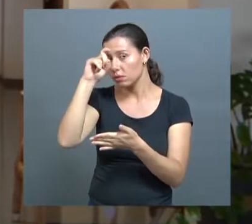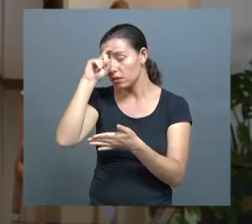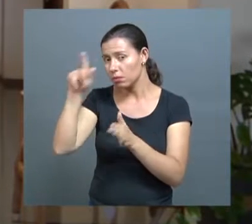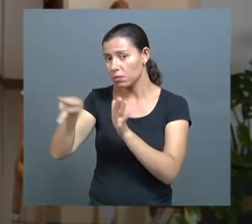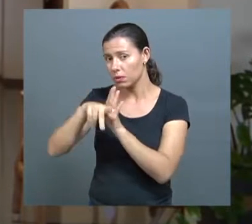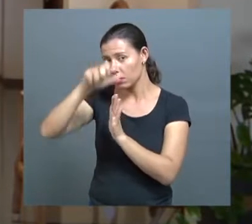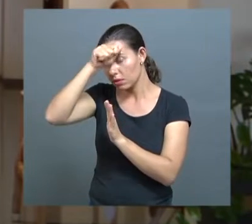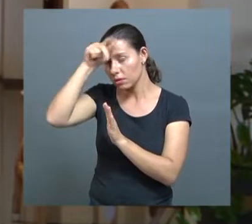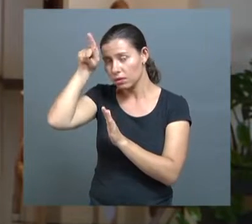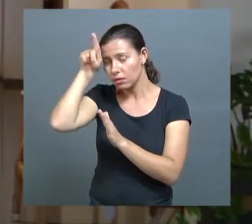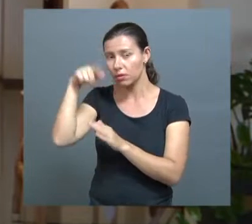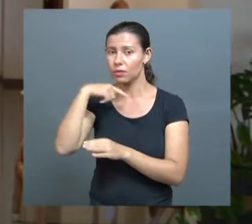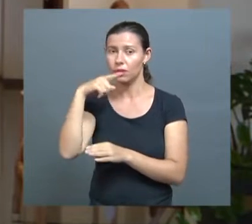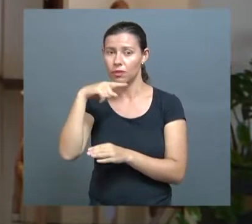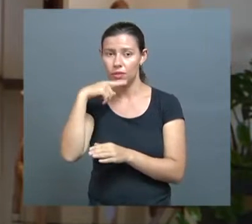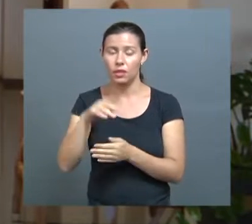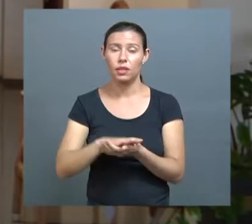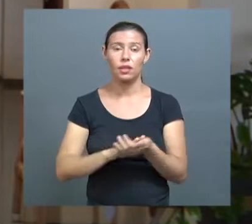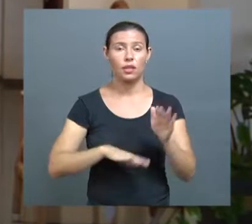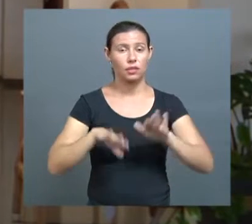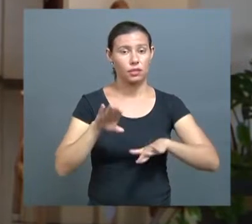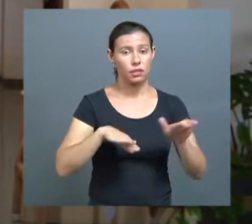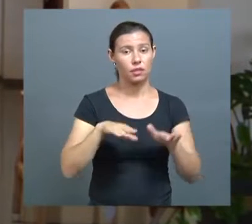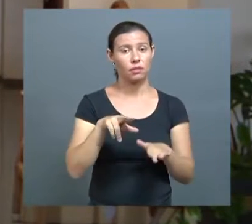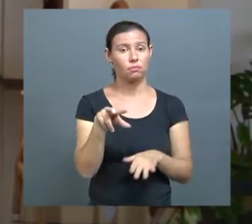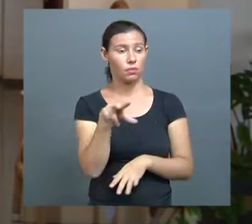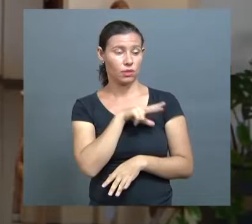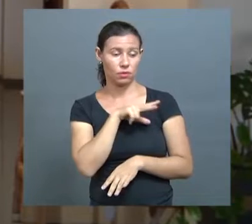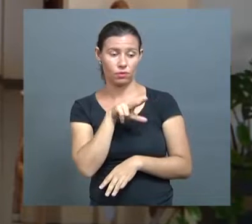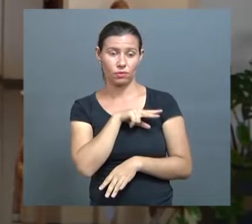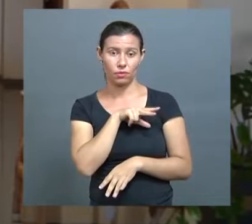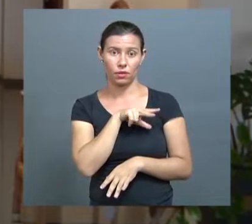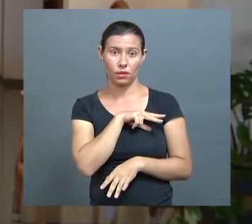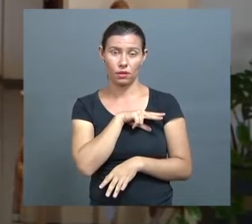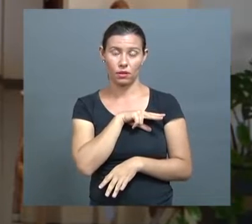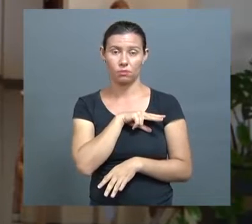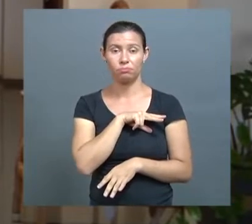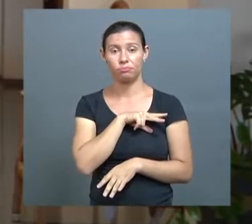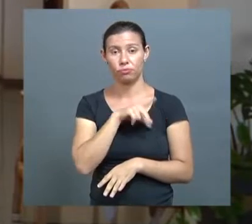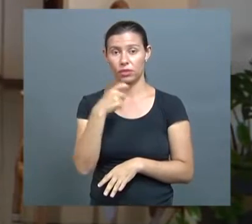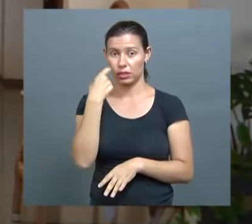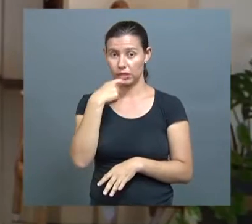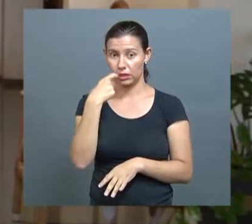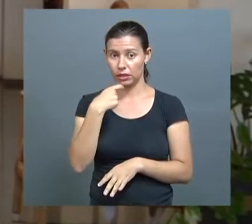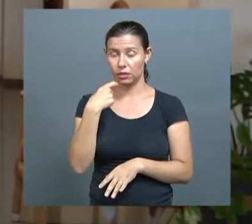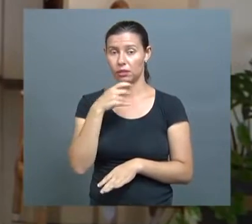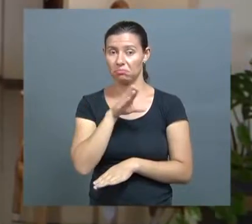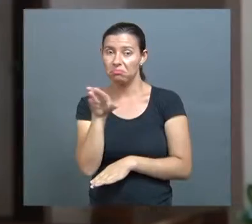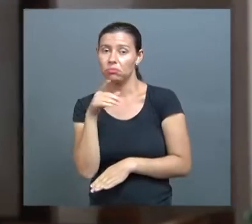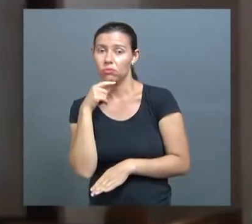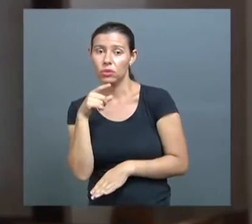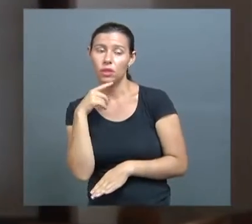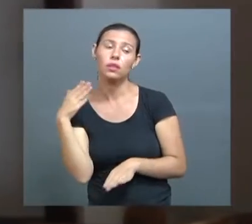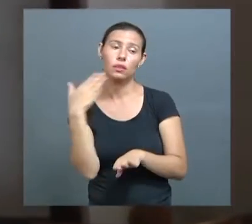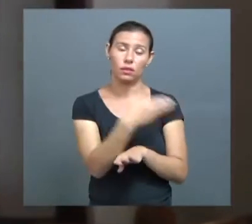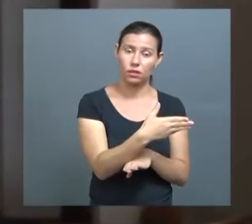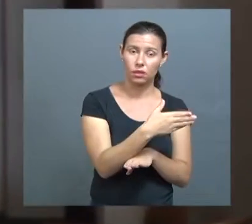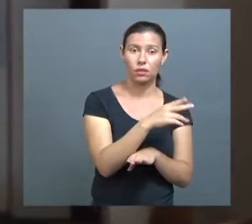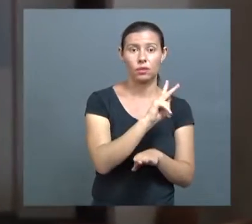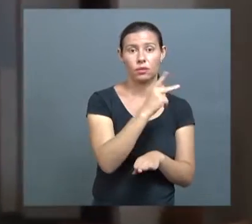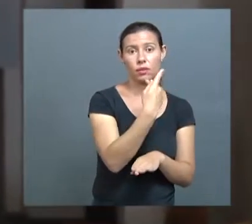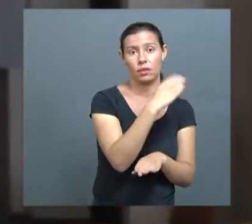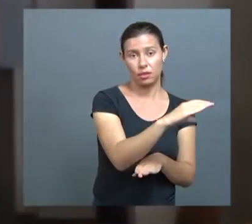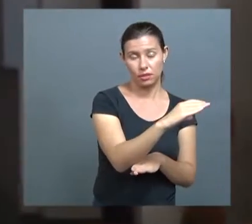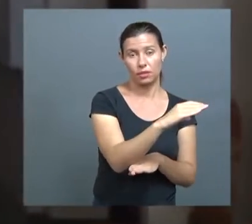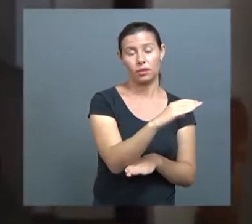pacientes de dentistas particulares que, por qualquer motivo, não podem ser atendidos, vem, chega aqui no pronto-socorro para ser atendidos. O professor ainda